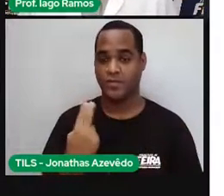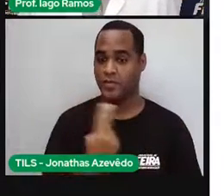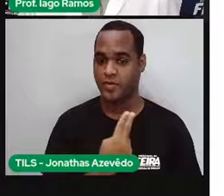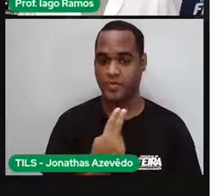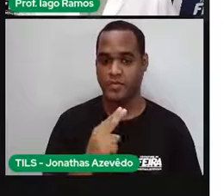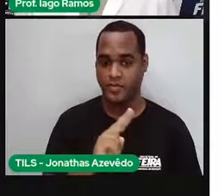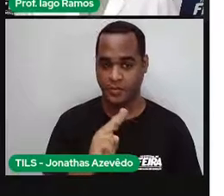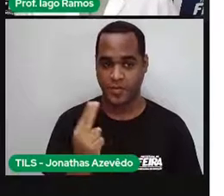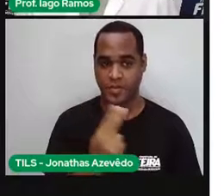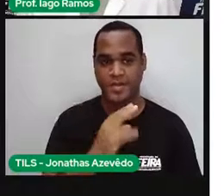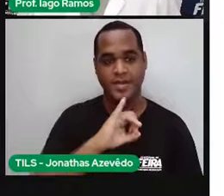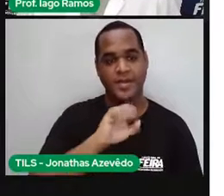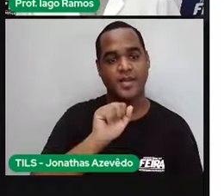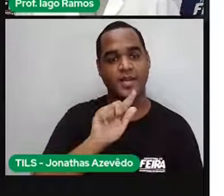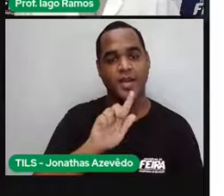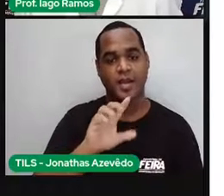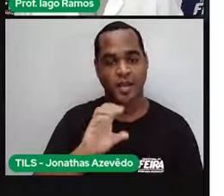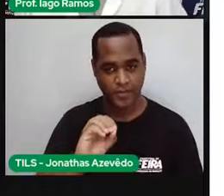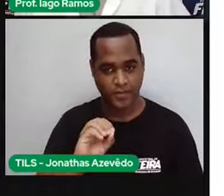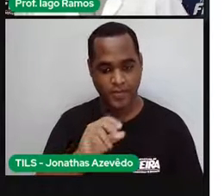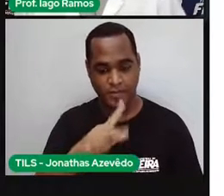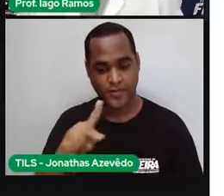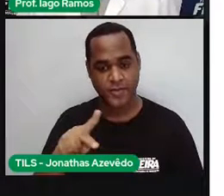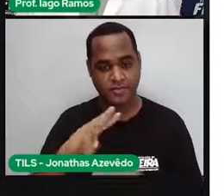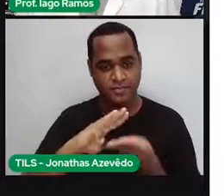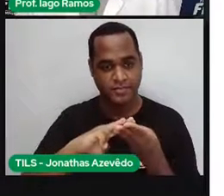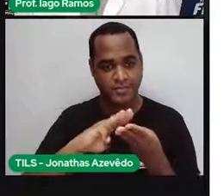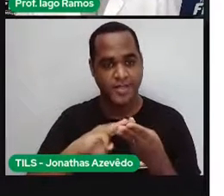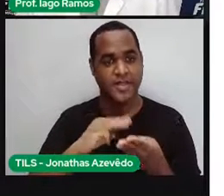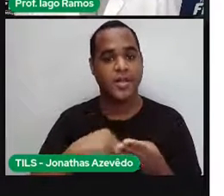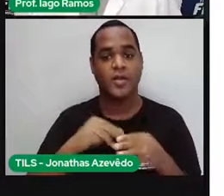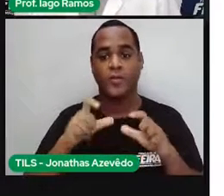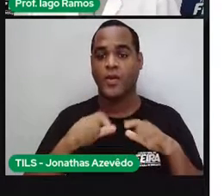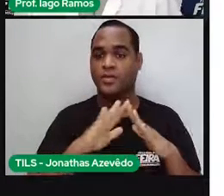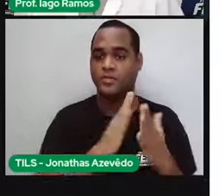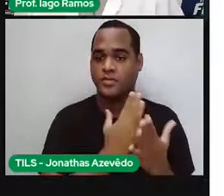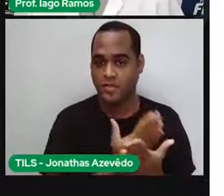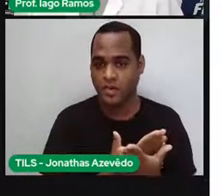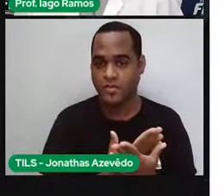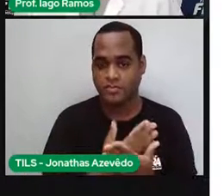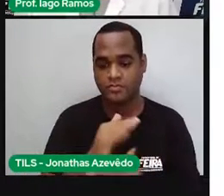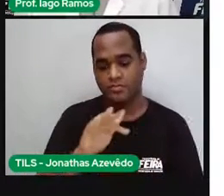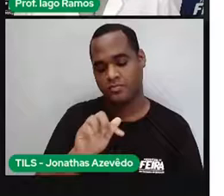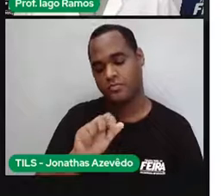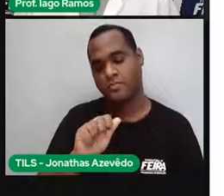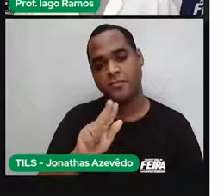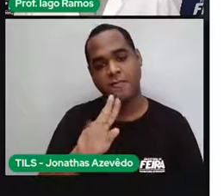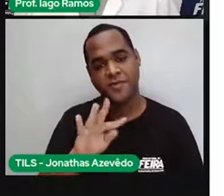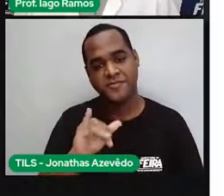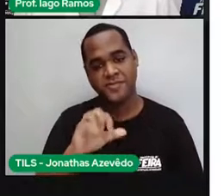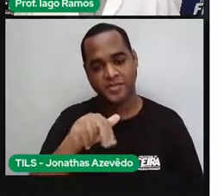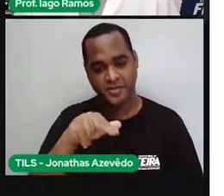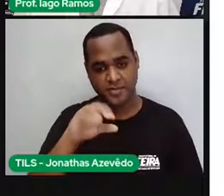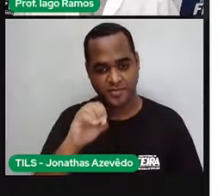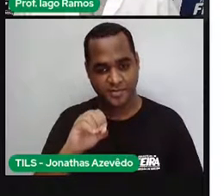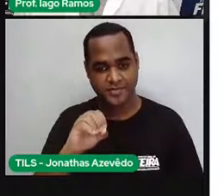Iago Ramos, sou professor de matemática, eu venho lá da Escola Municipal Faustino Dias Lima, né?